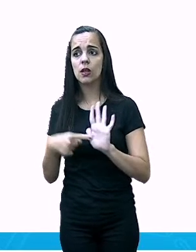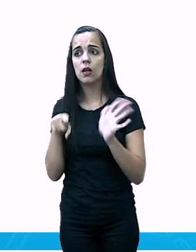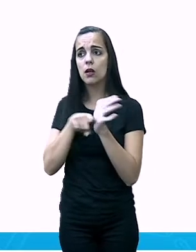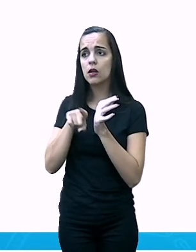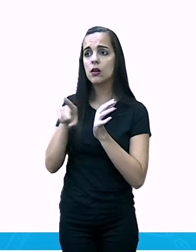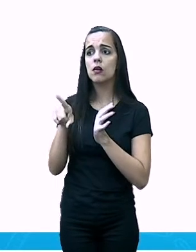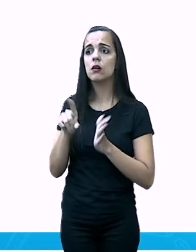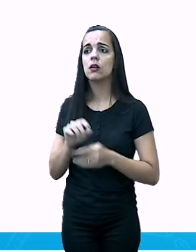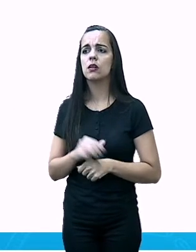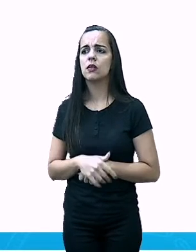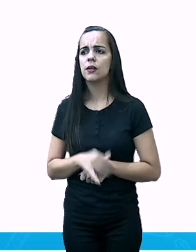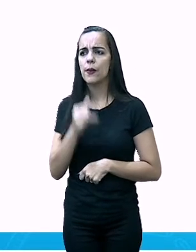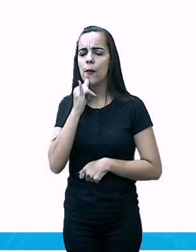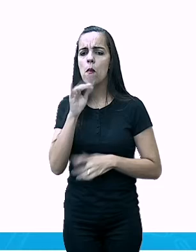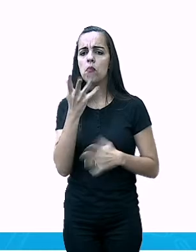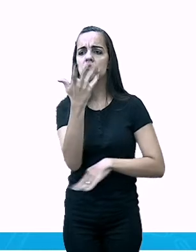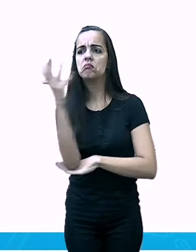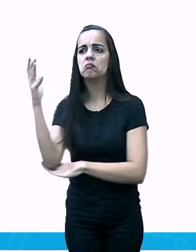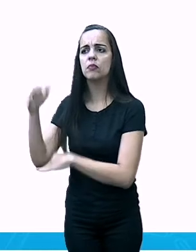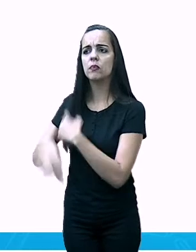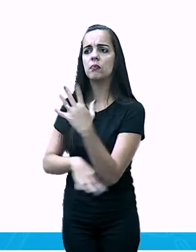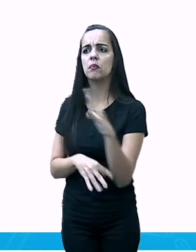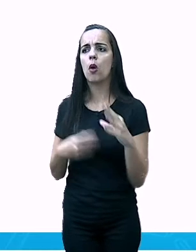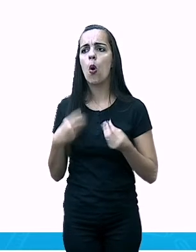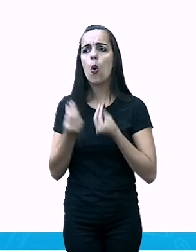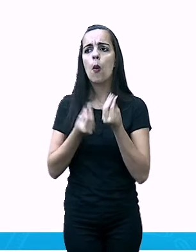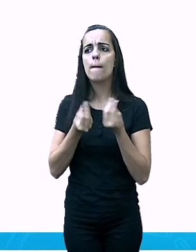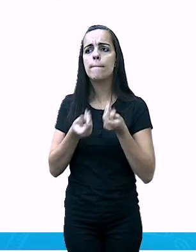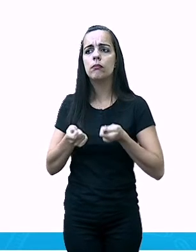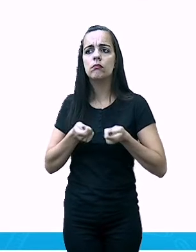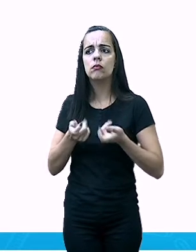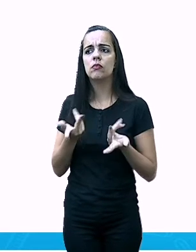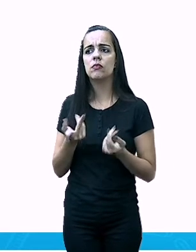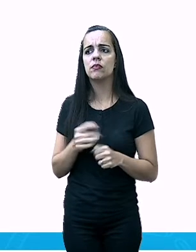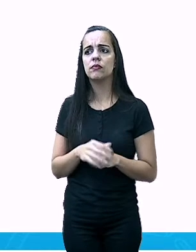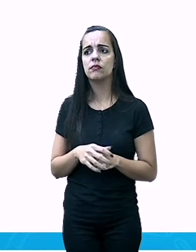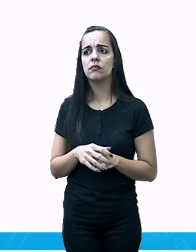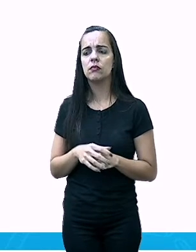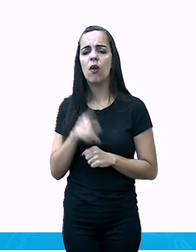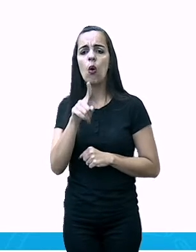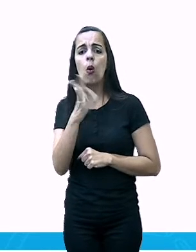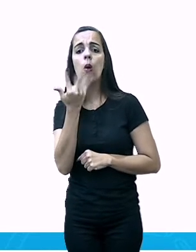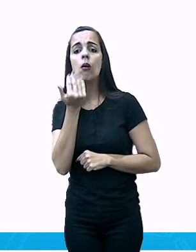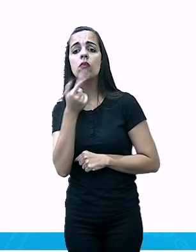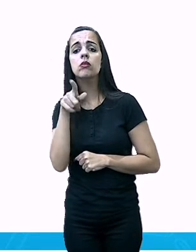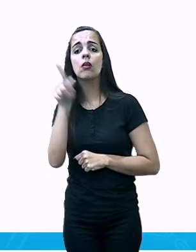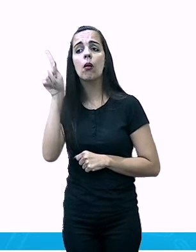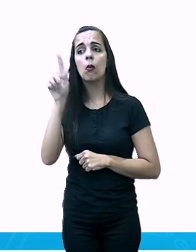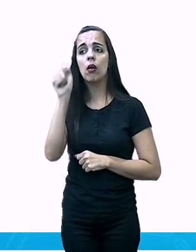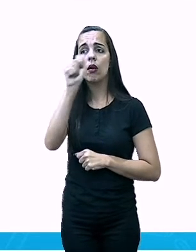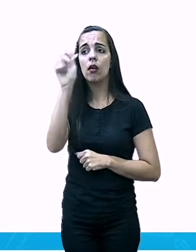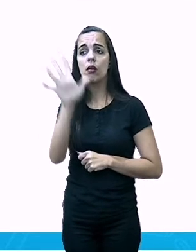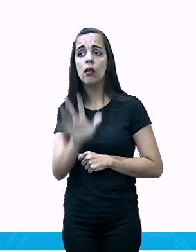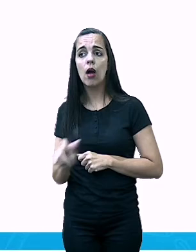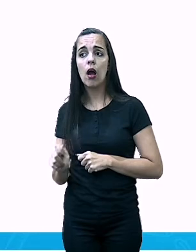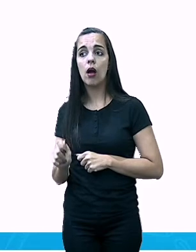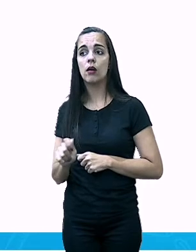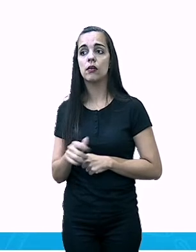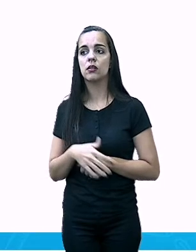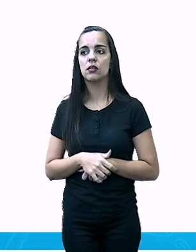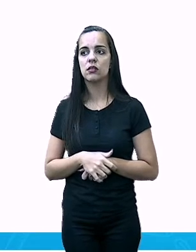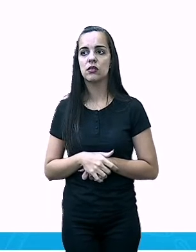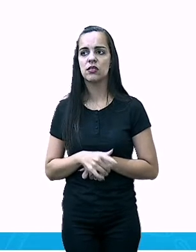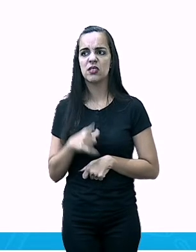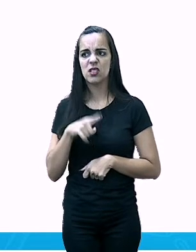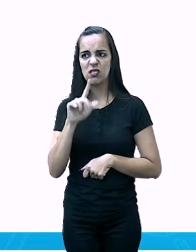para ela se ela tem algum preservativo, ela fala, para que você está com medo da AIDS? A AIDS vai te matar em 5